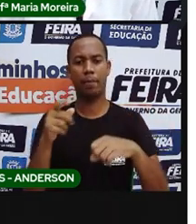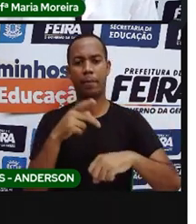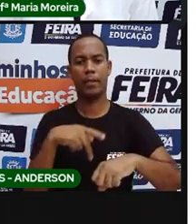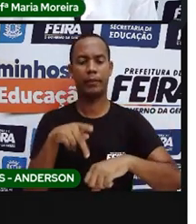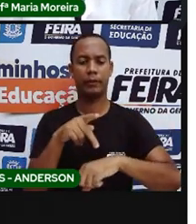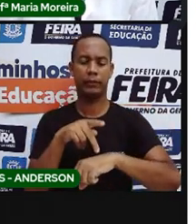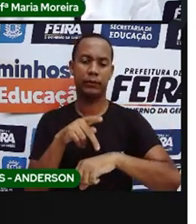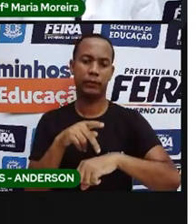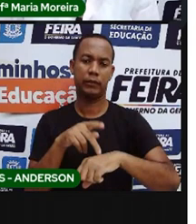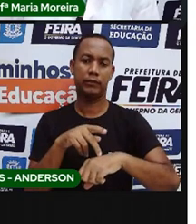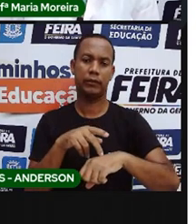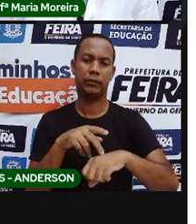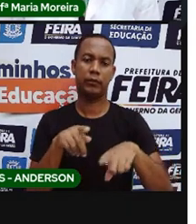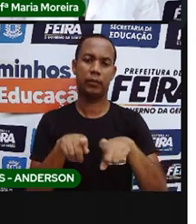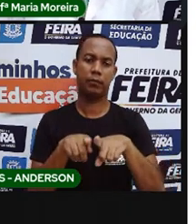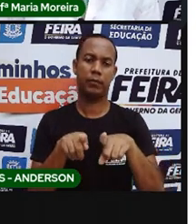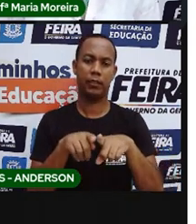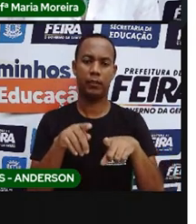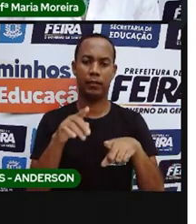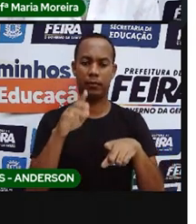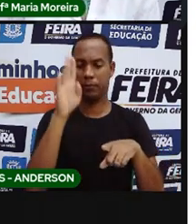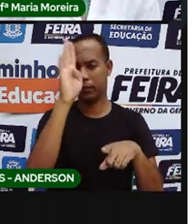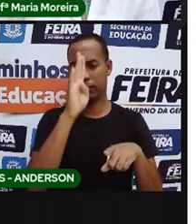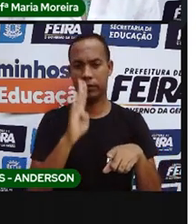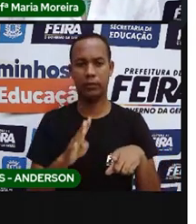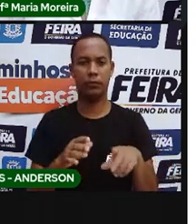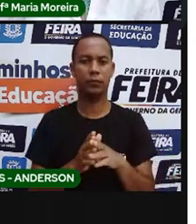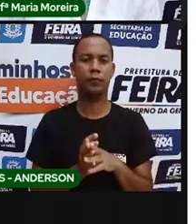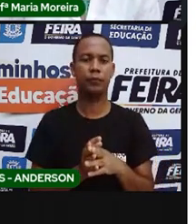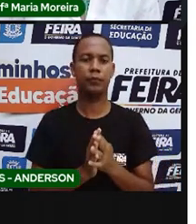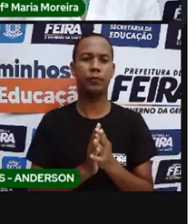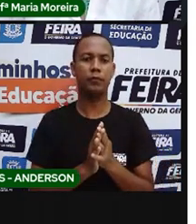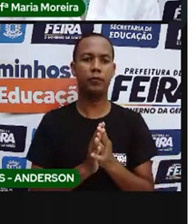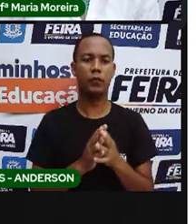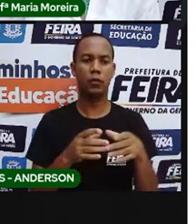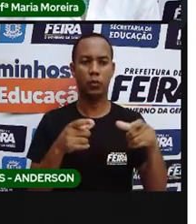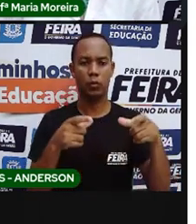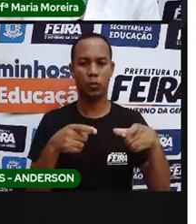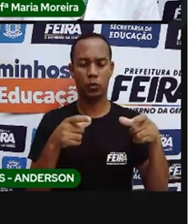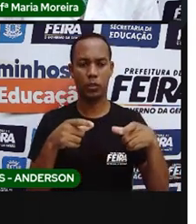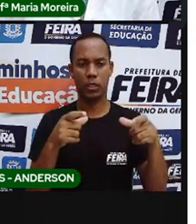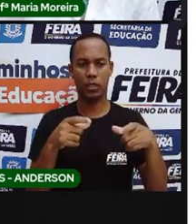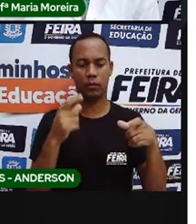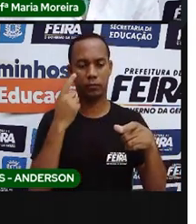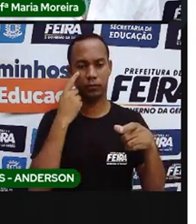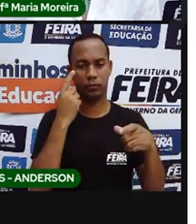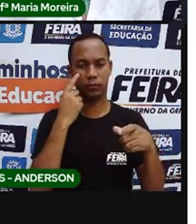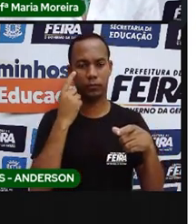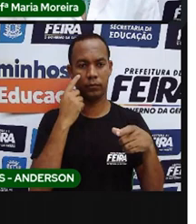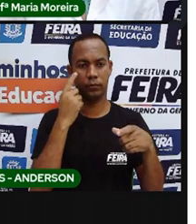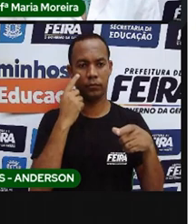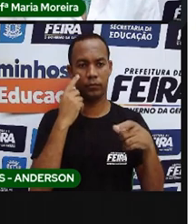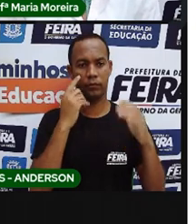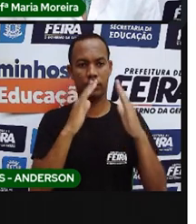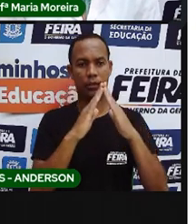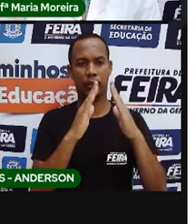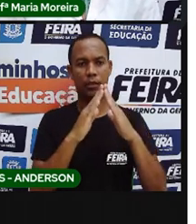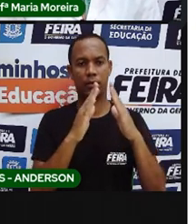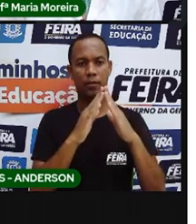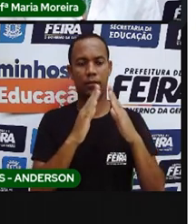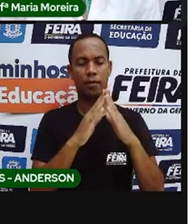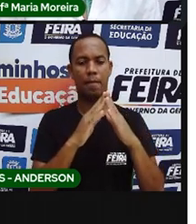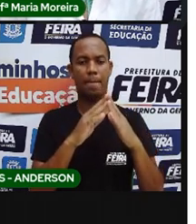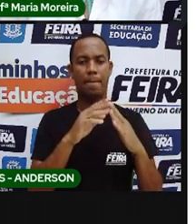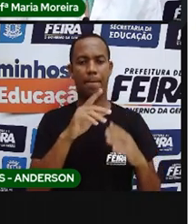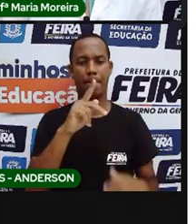principalmente no Nordeste e na Amazônia. São as casas de pau a piscos. São o